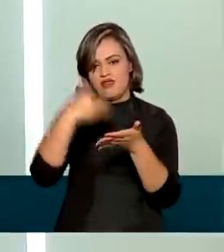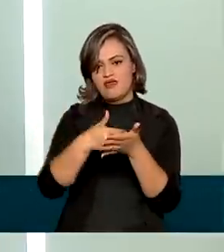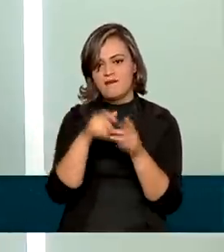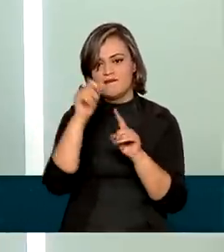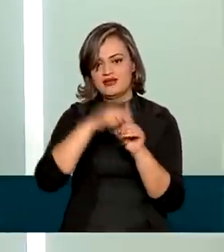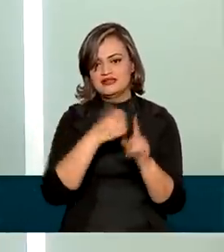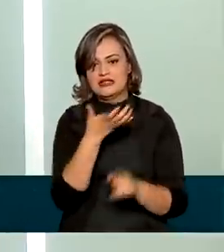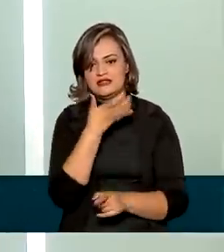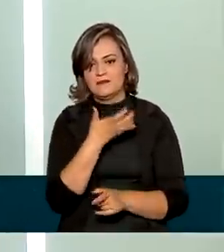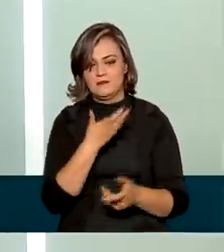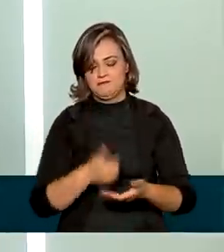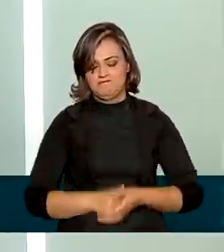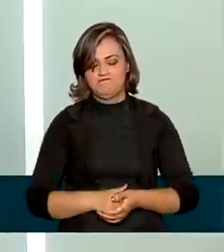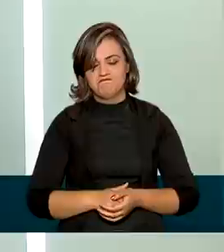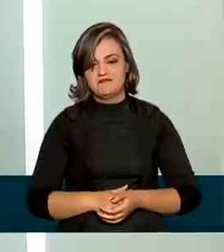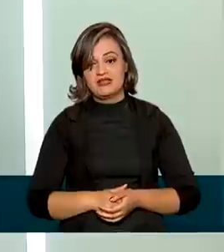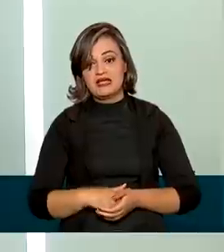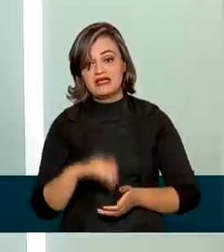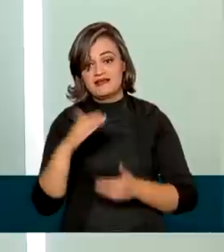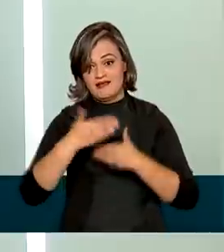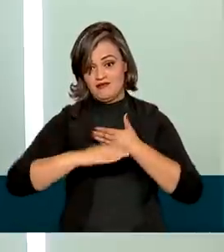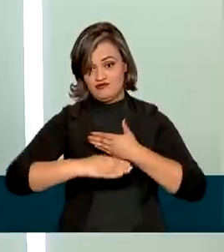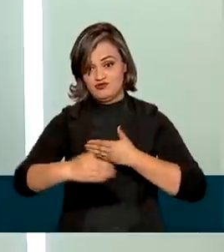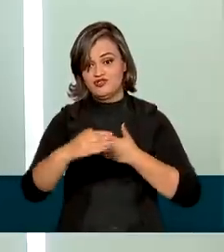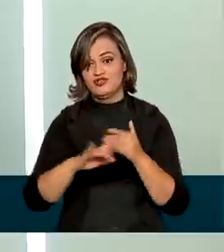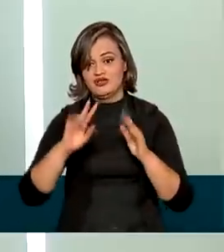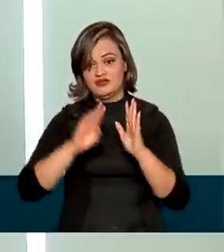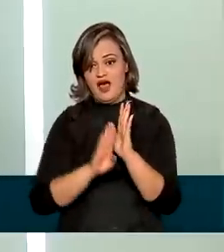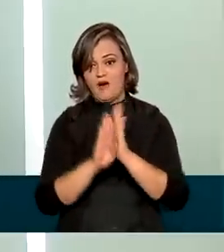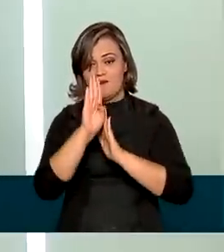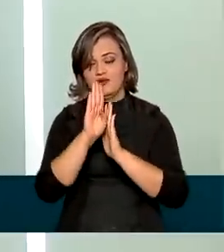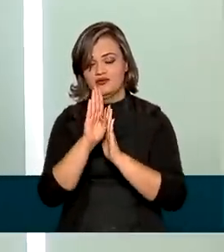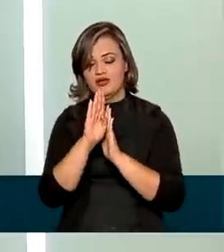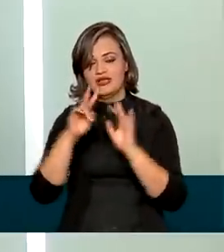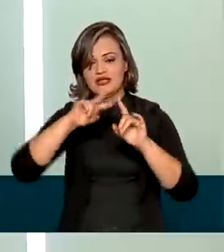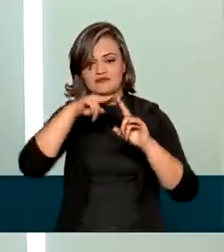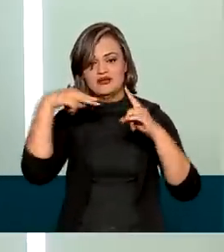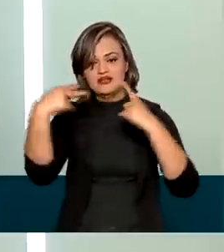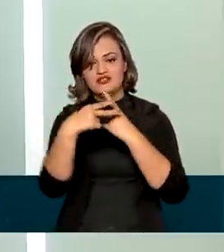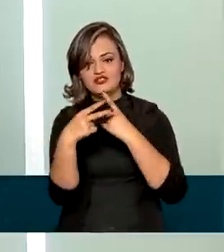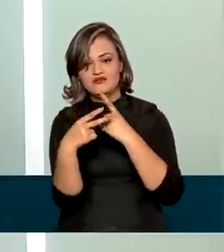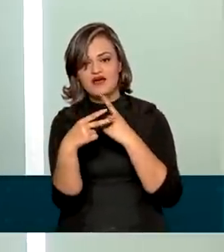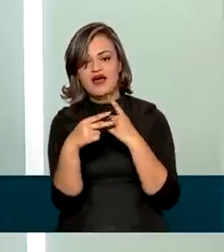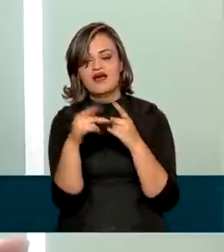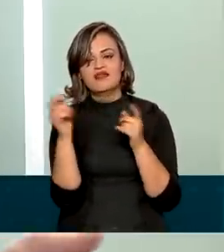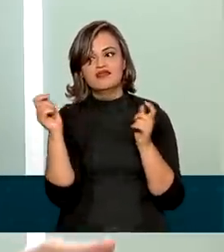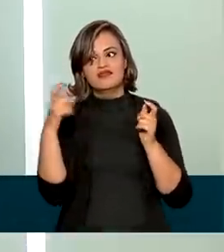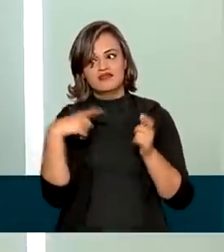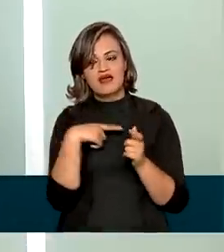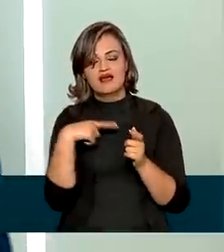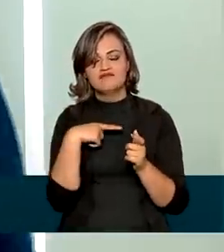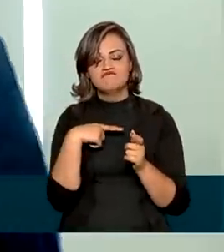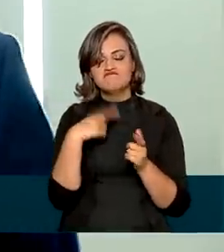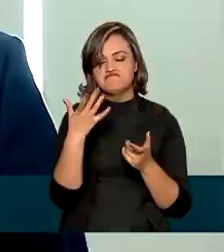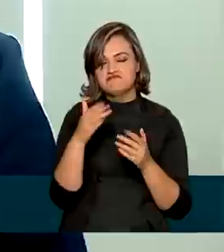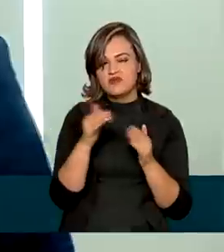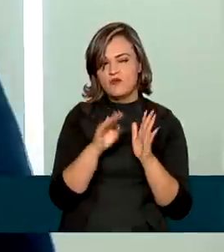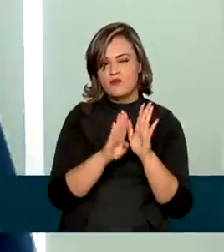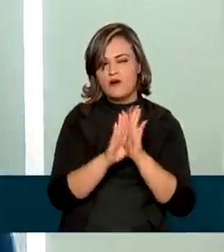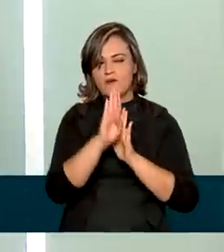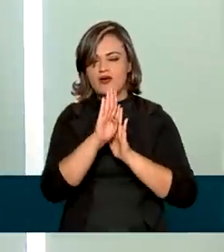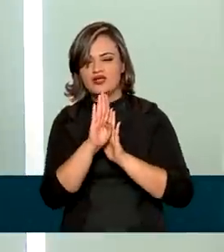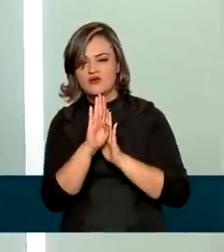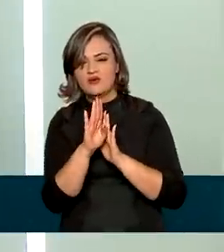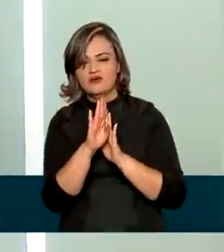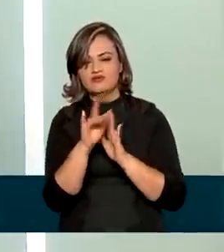dezembro deste ano. Como resultado desse aumento da expectativa sobre o crescimento econômico, há também, paralelamente, um aumento da